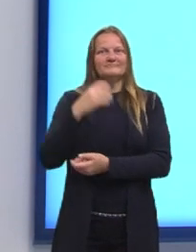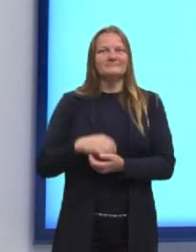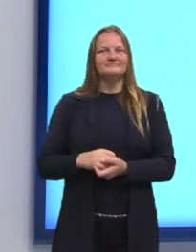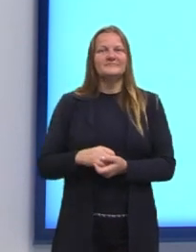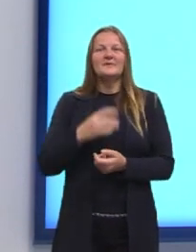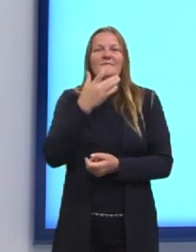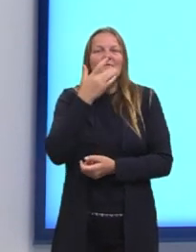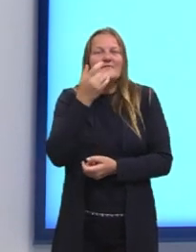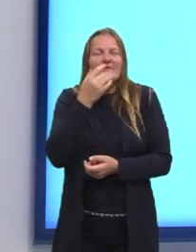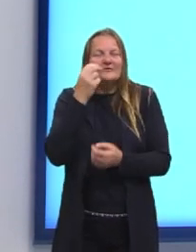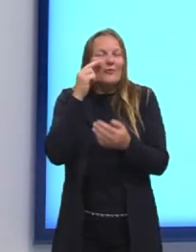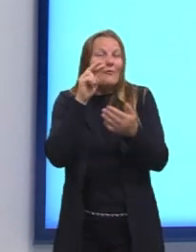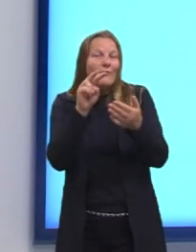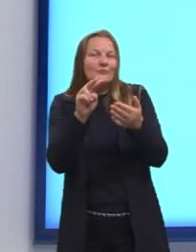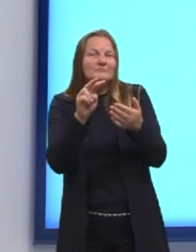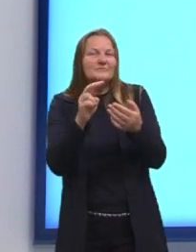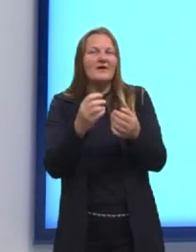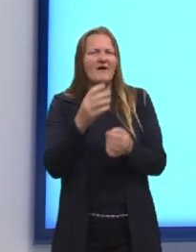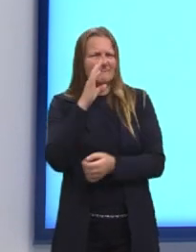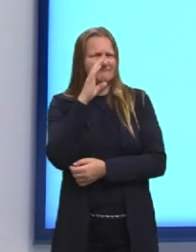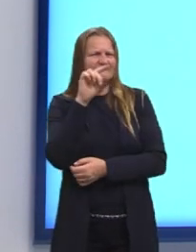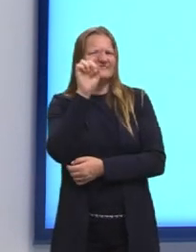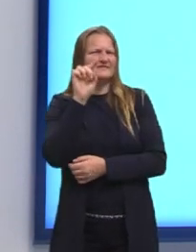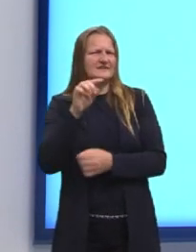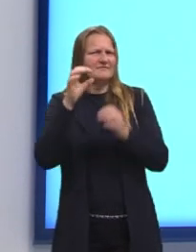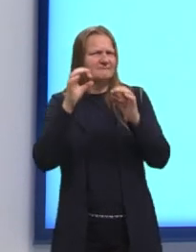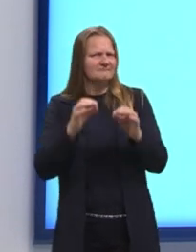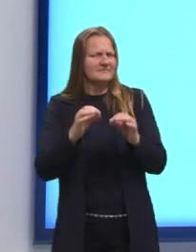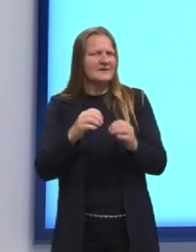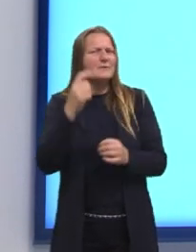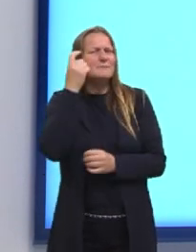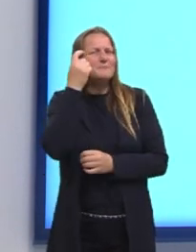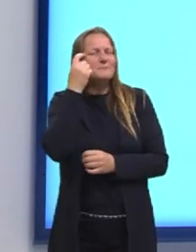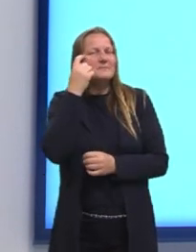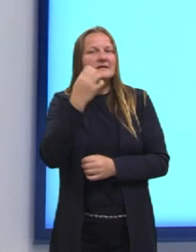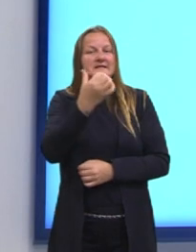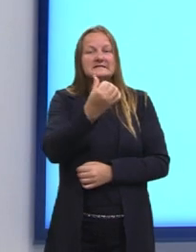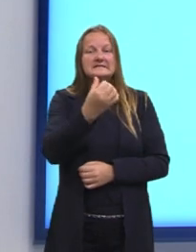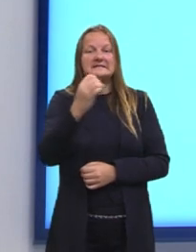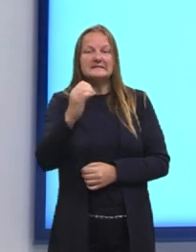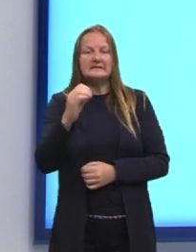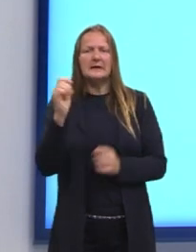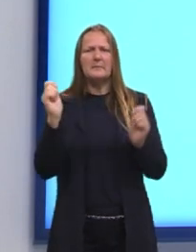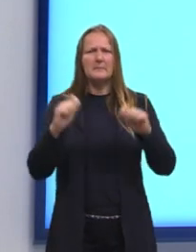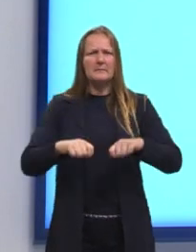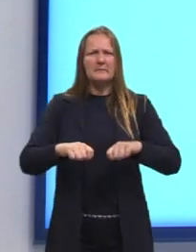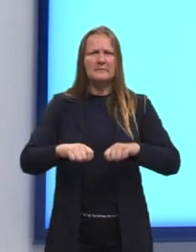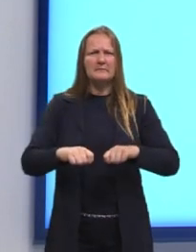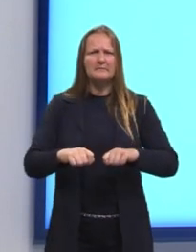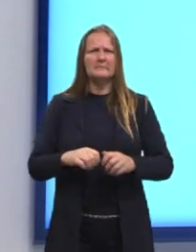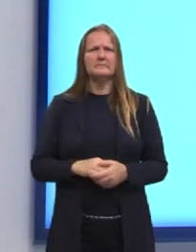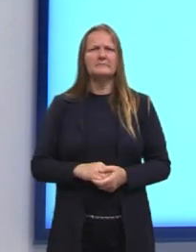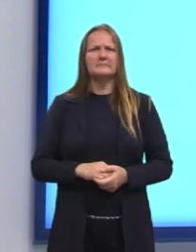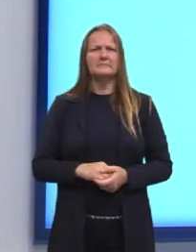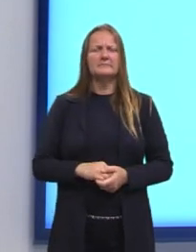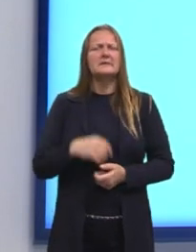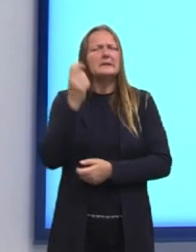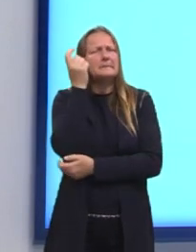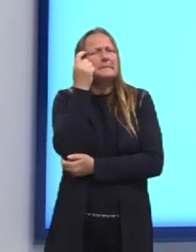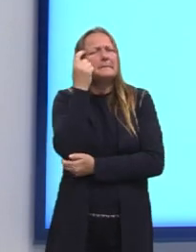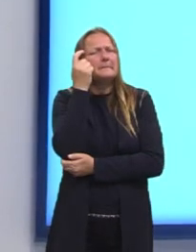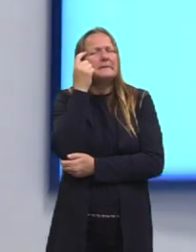depois a gente dá uma olhada. Será que a gente conseguiria imaginar 60 possibilidades possíveis? Ou ficar